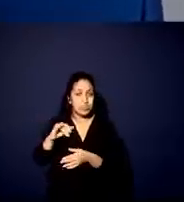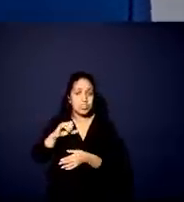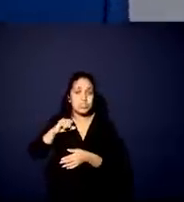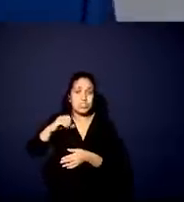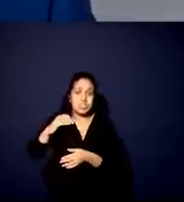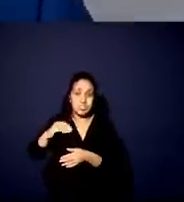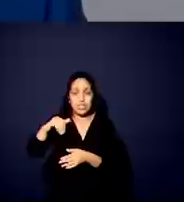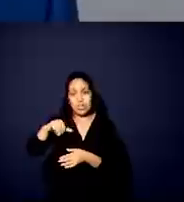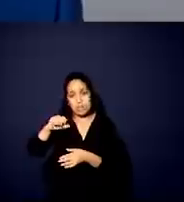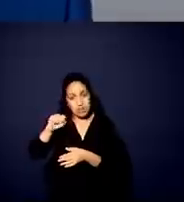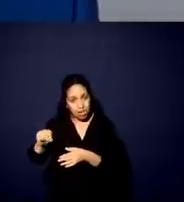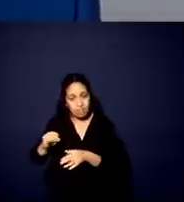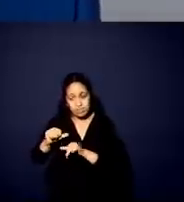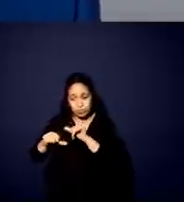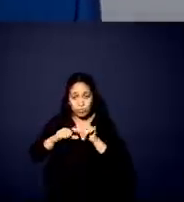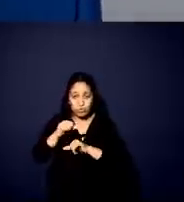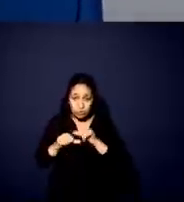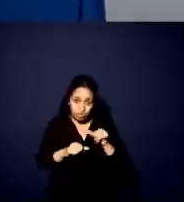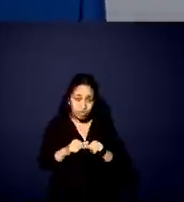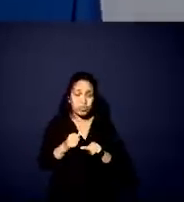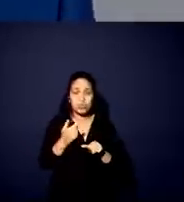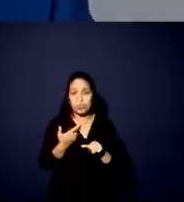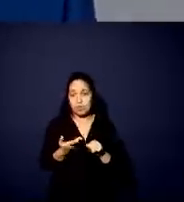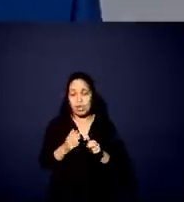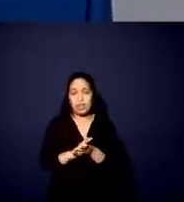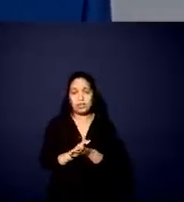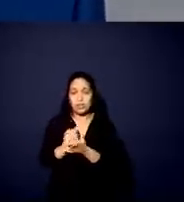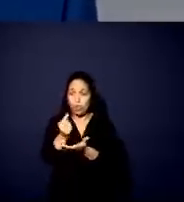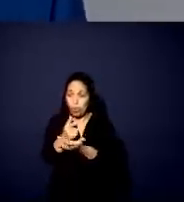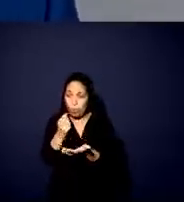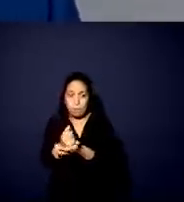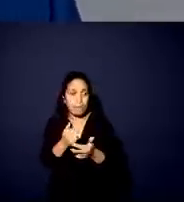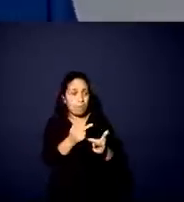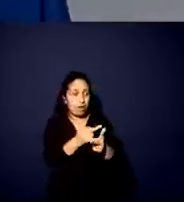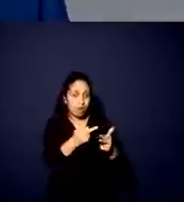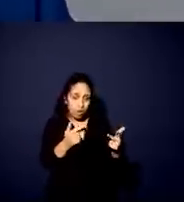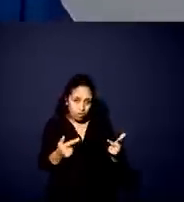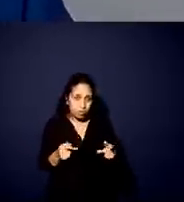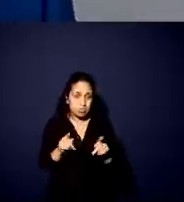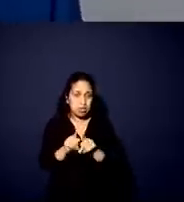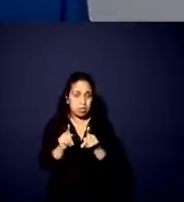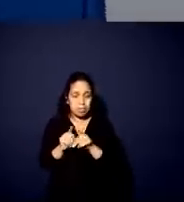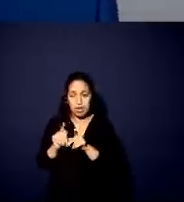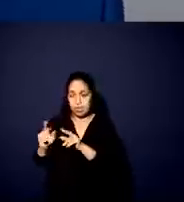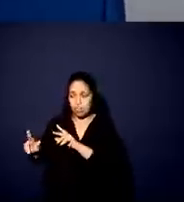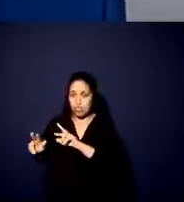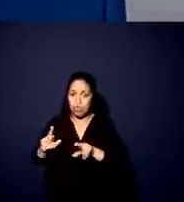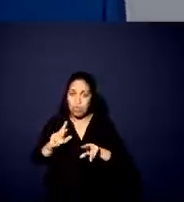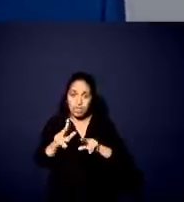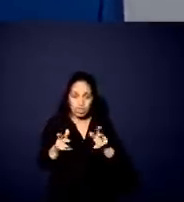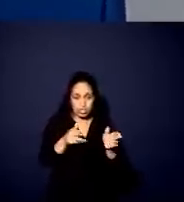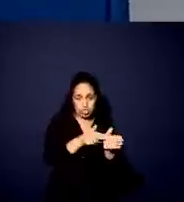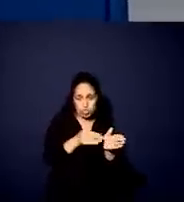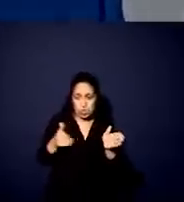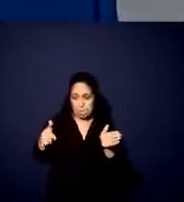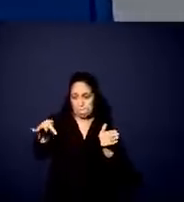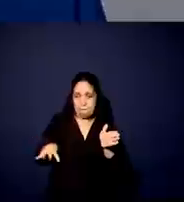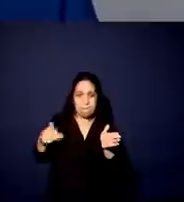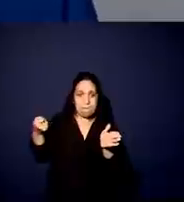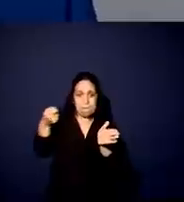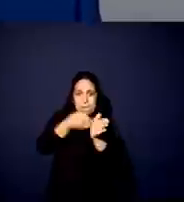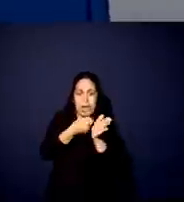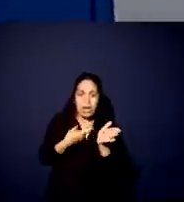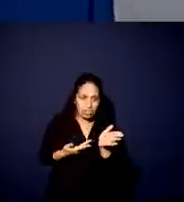induzindo investimento por meio da redução de alíquota para aquisição de bens de capital, fazendo o diferimento do prazo de pagamento de CMS, ou seja,